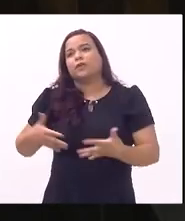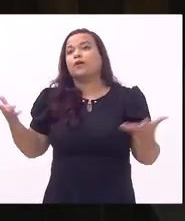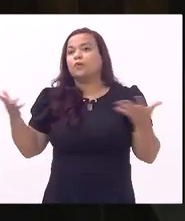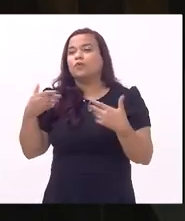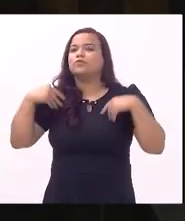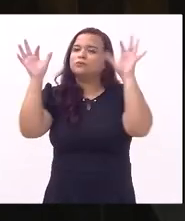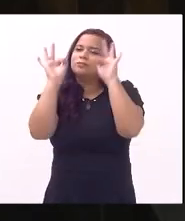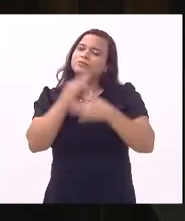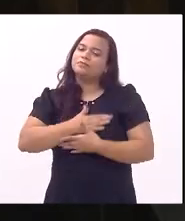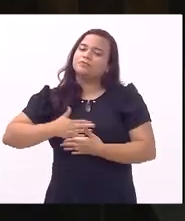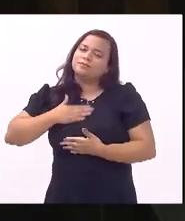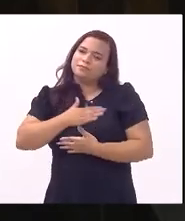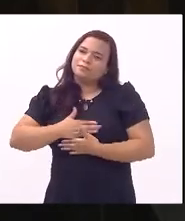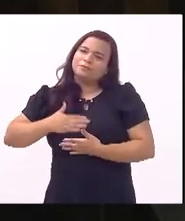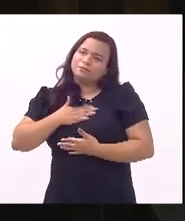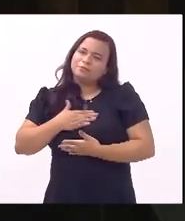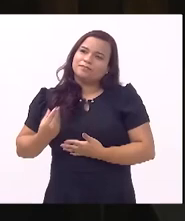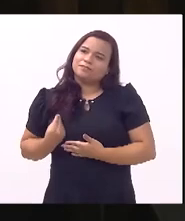estou muito feliz